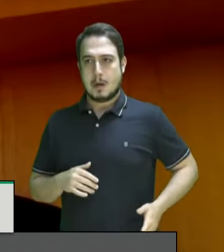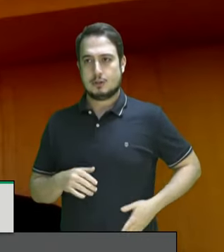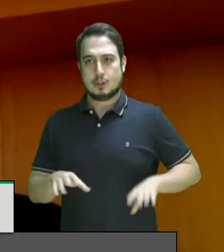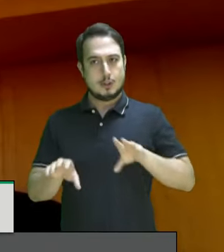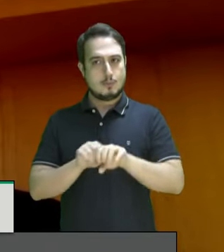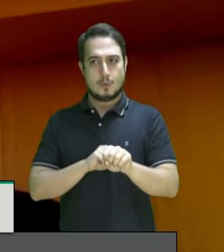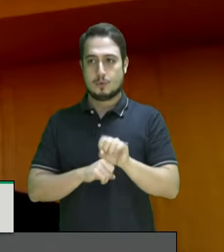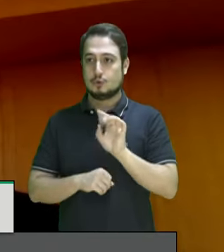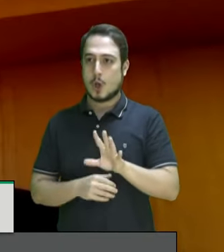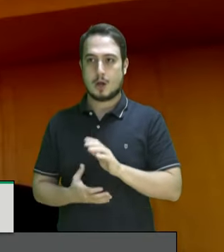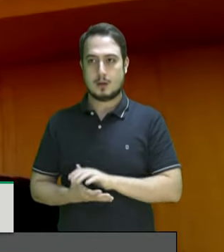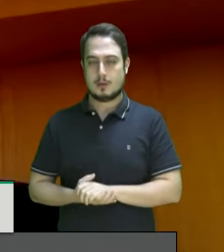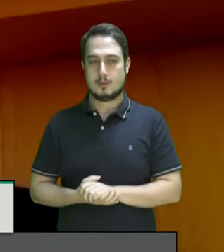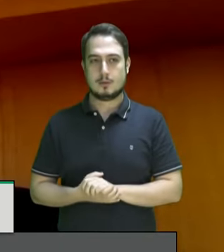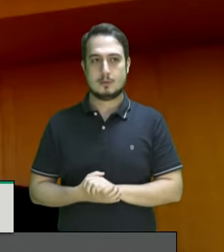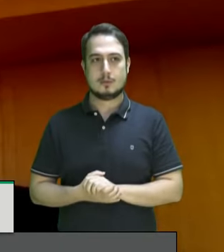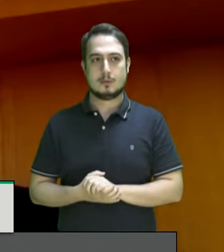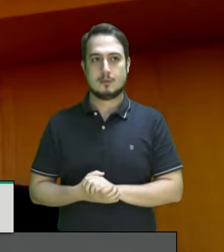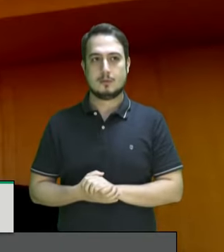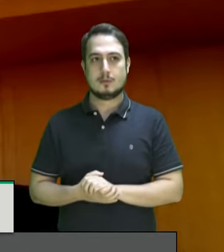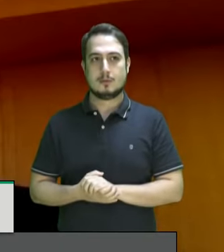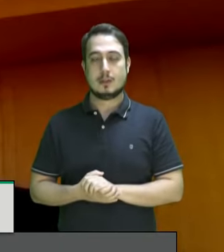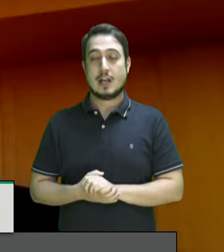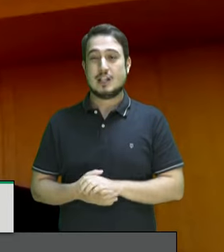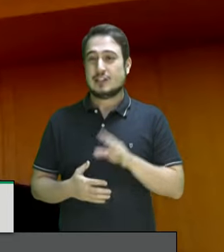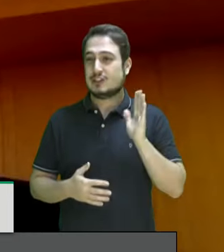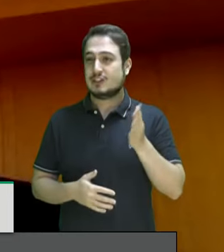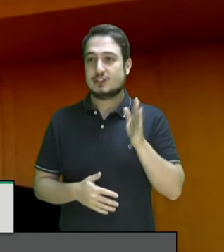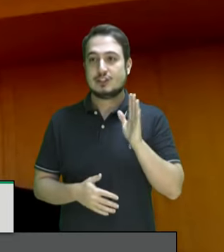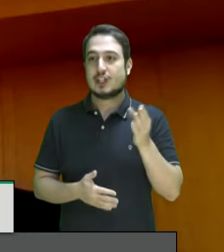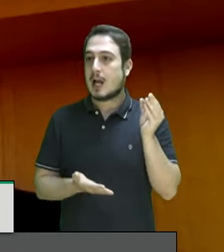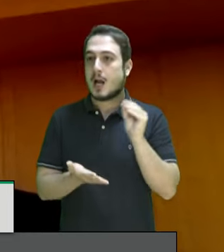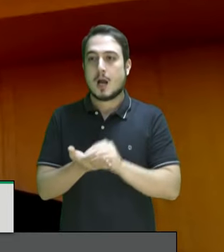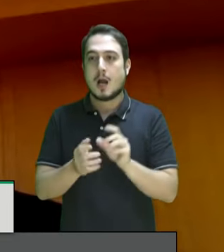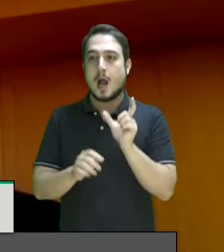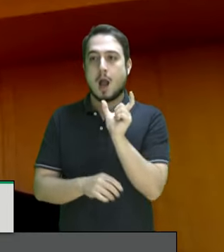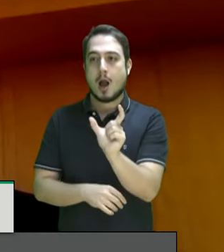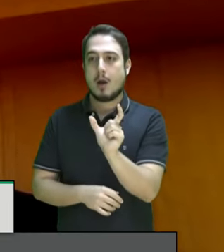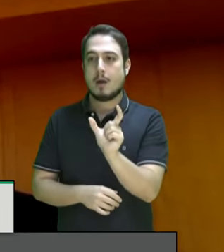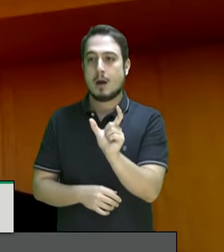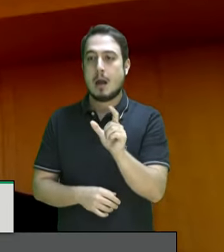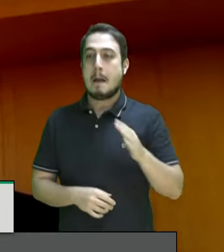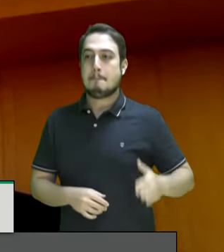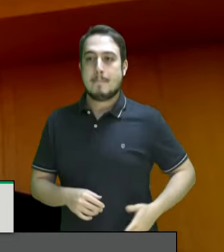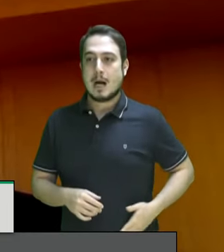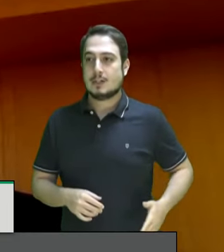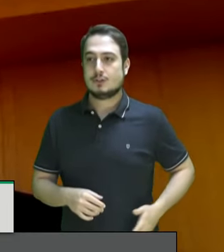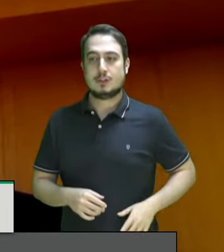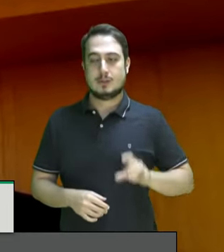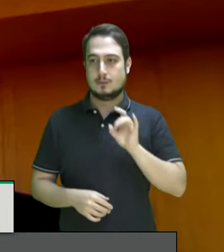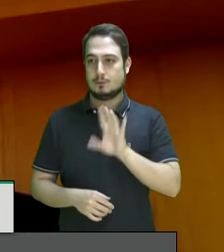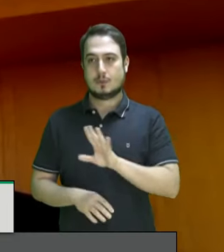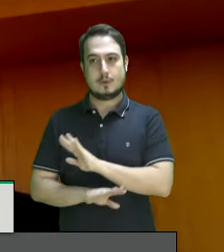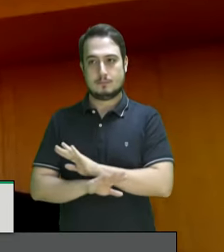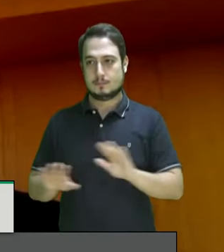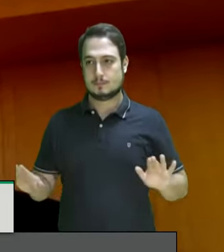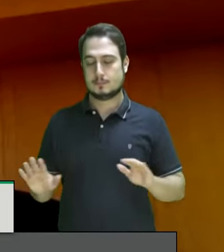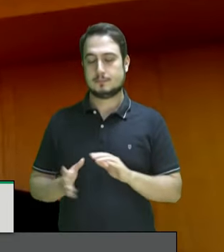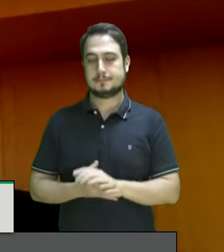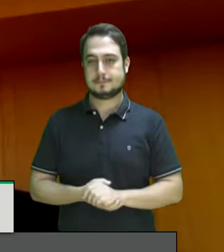eles já eles já definem como vão tratar o caso do Jacarezinho